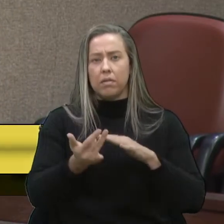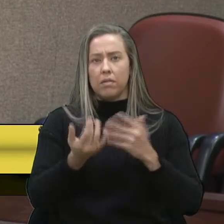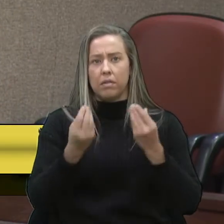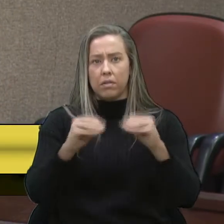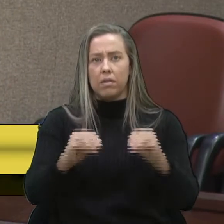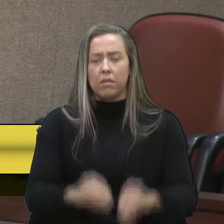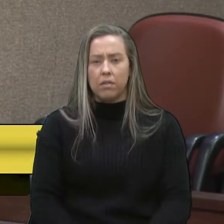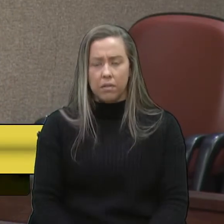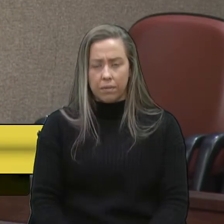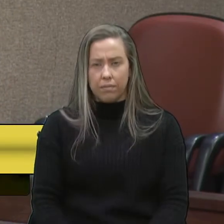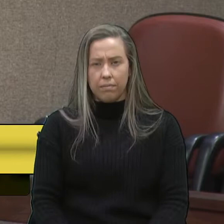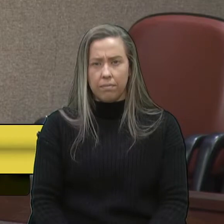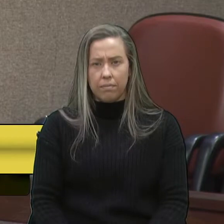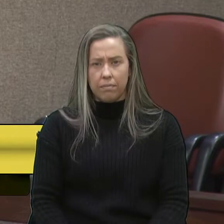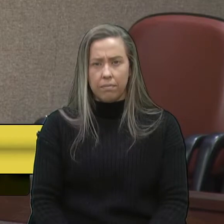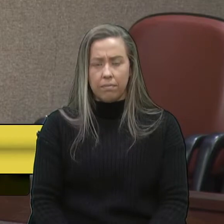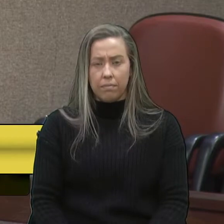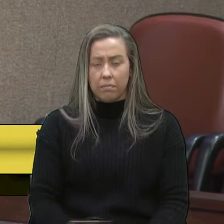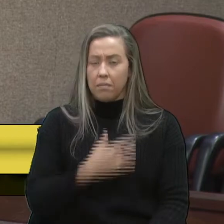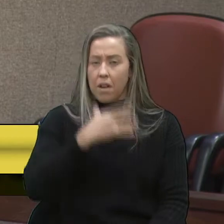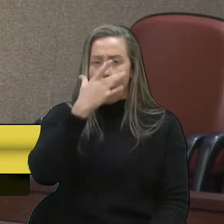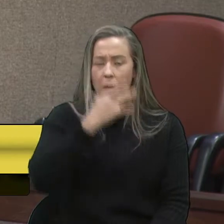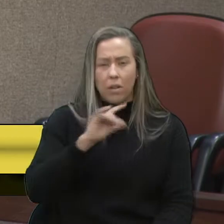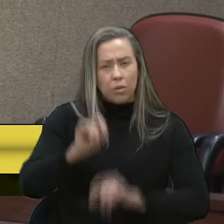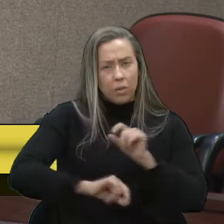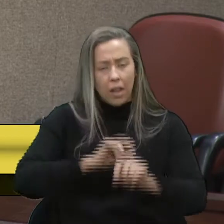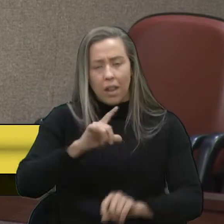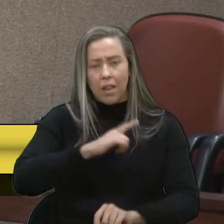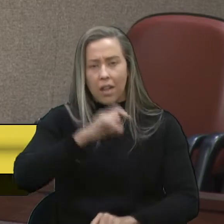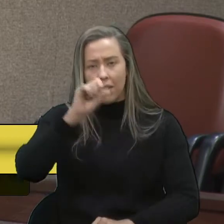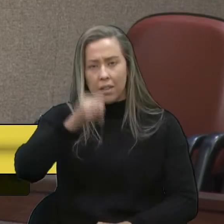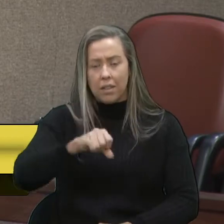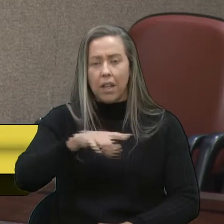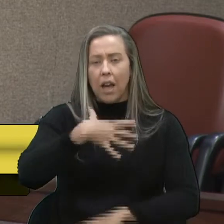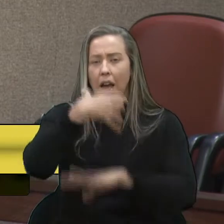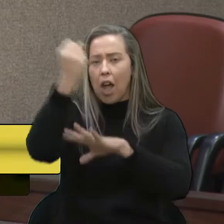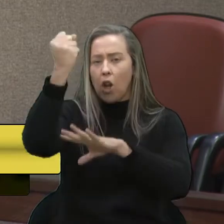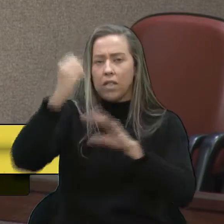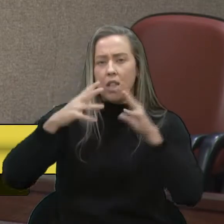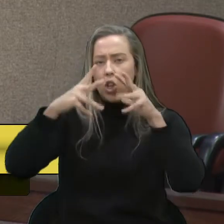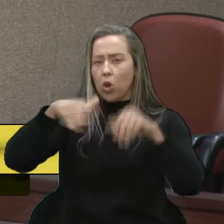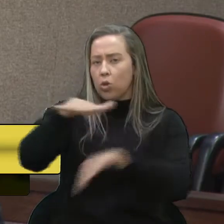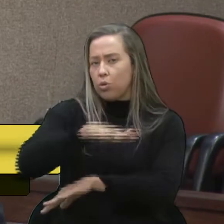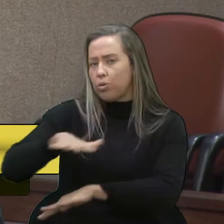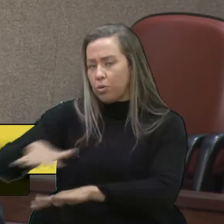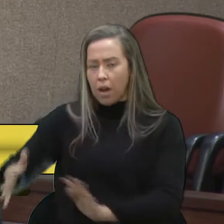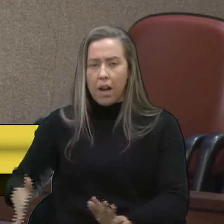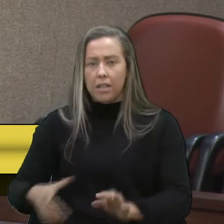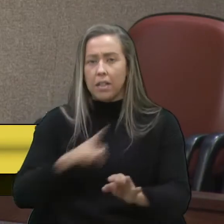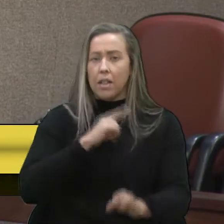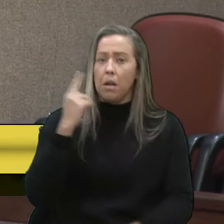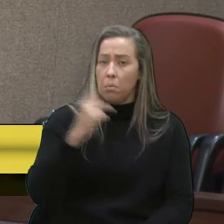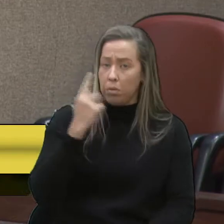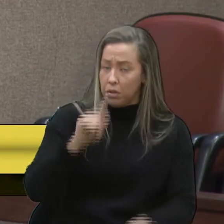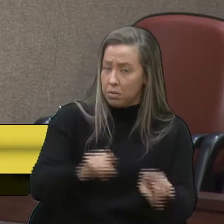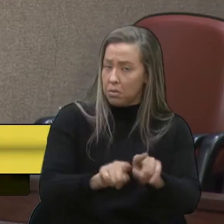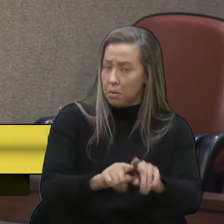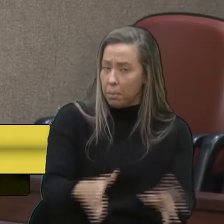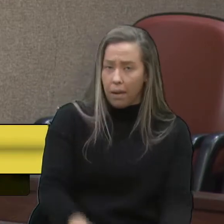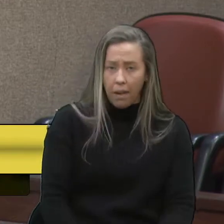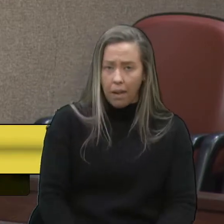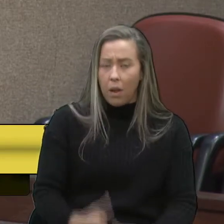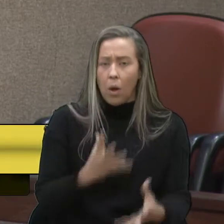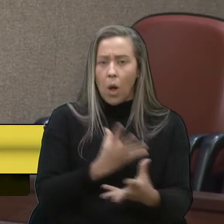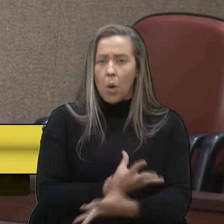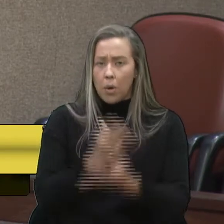fez. Até para a gente... Eu acho que tem, sim, claro que tem heróis em todos os setores. Existem políticos heróis. Quantas pessoas